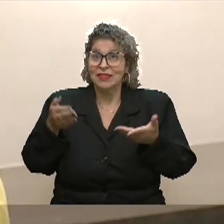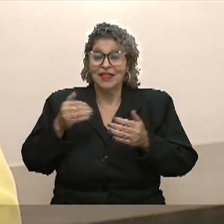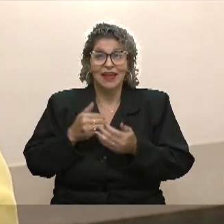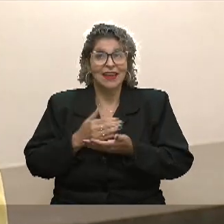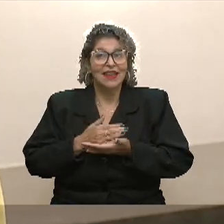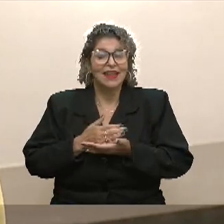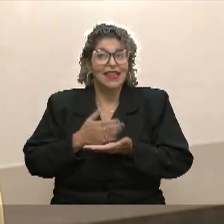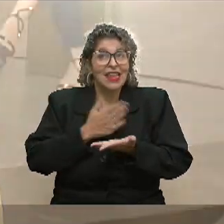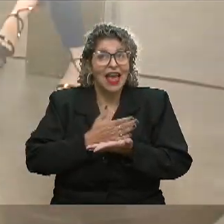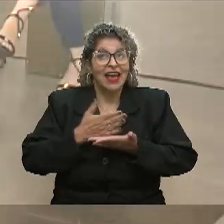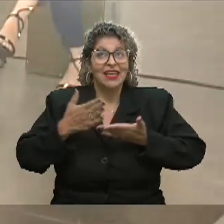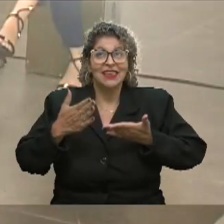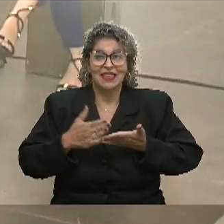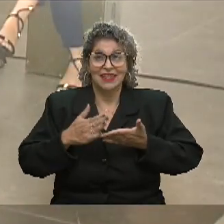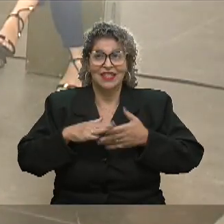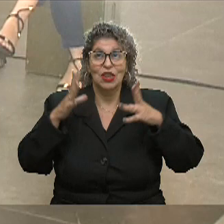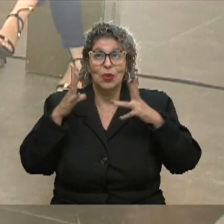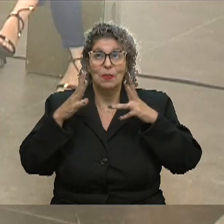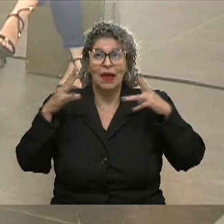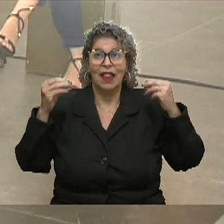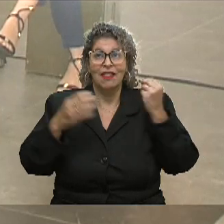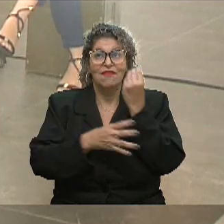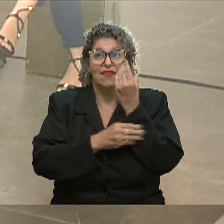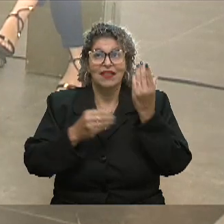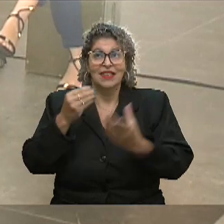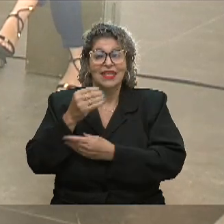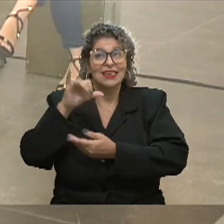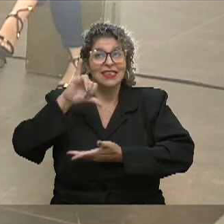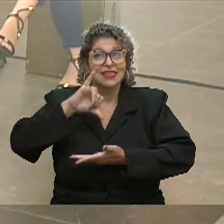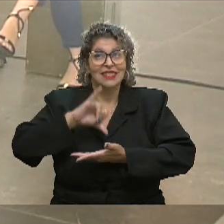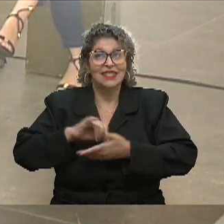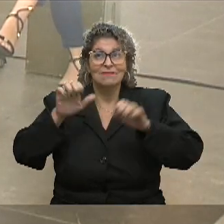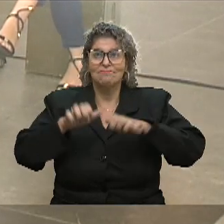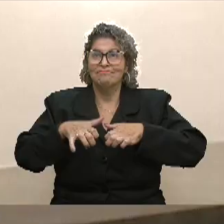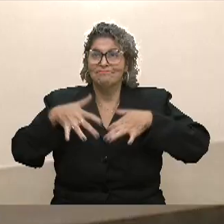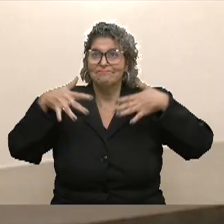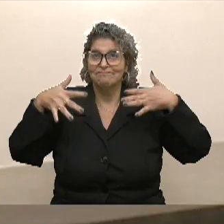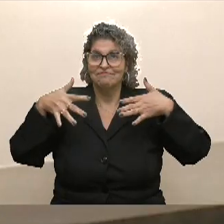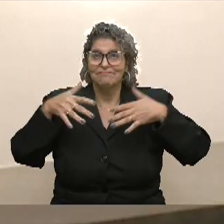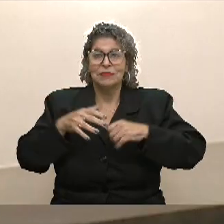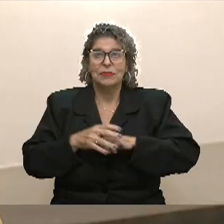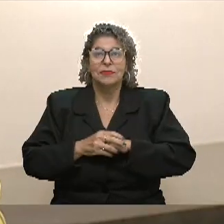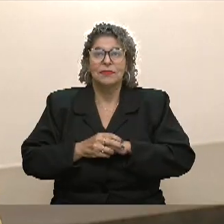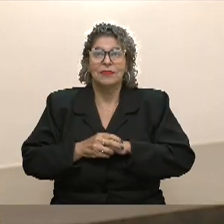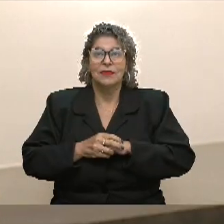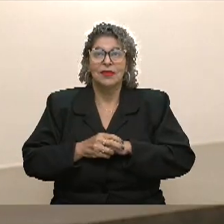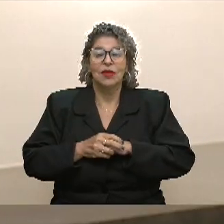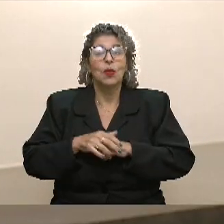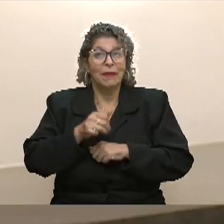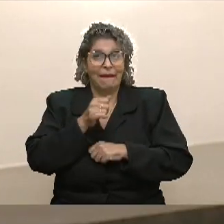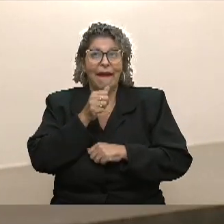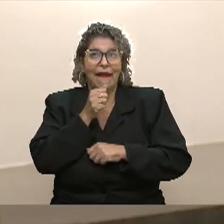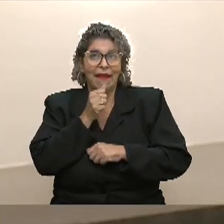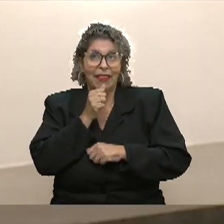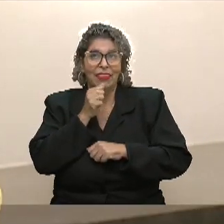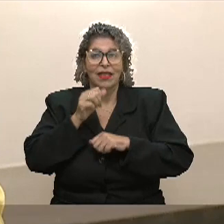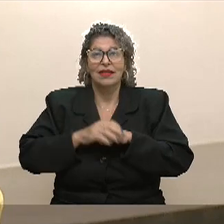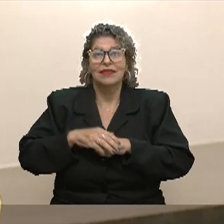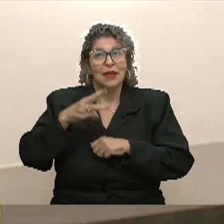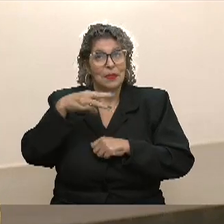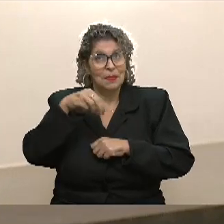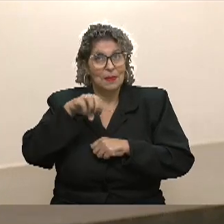entrada do Palácio Farroupilha, sede da Assembleia Legislativa. Como ainda estamos em março,